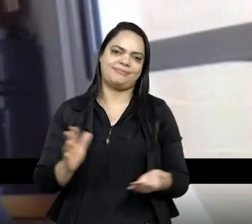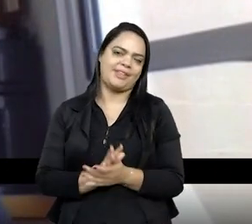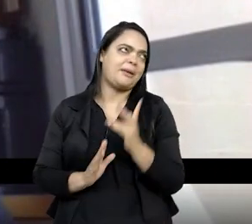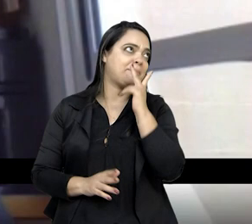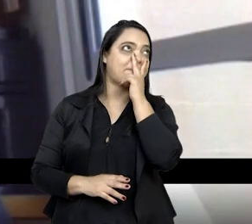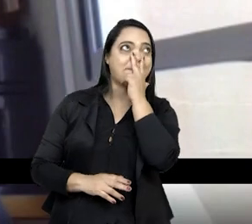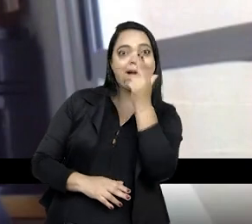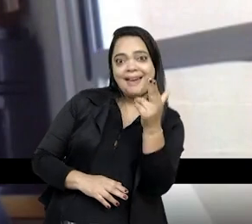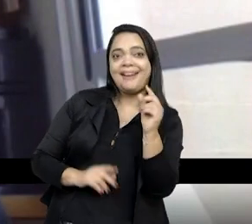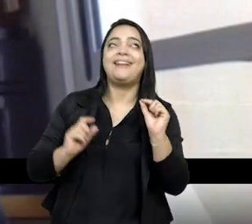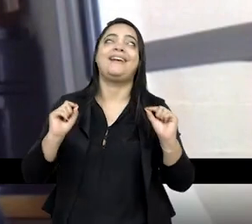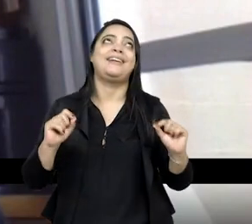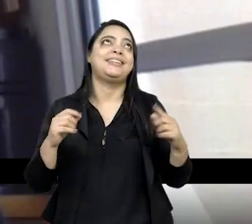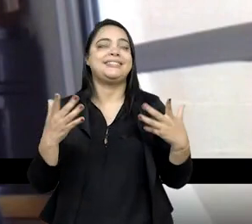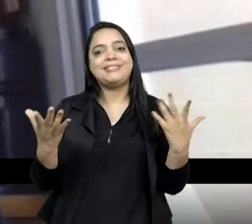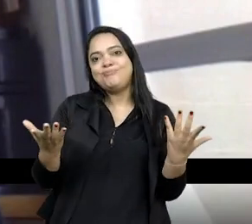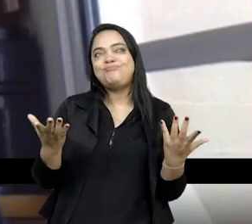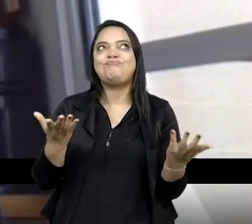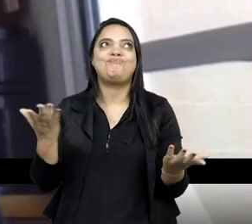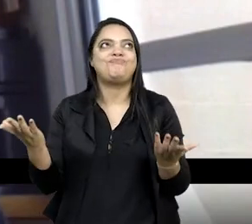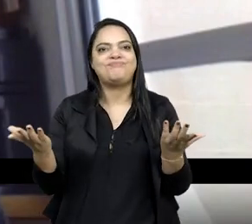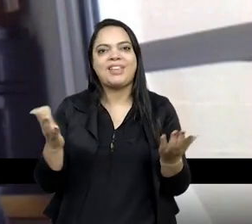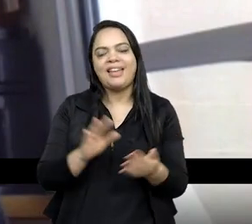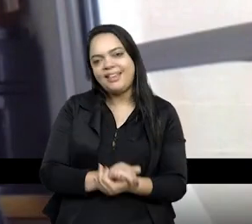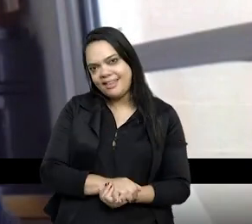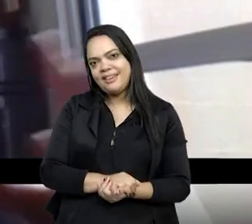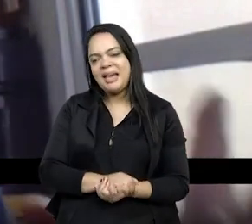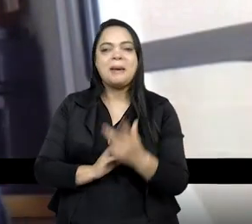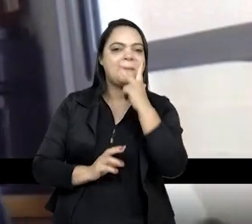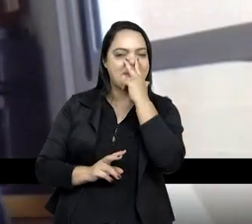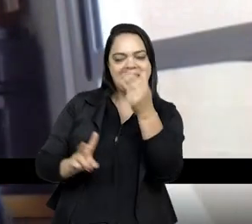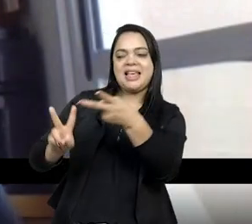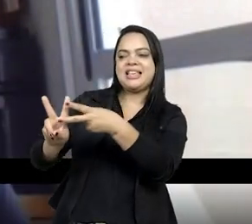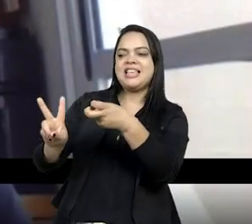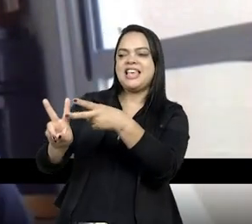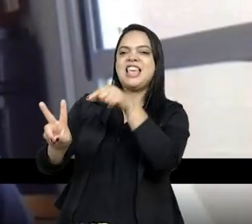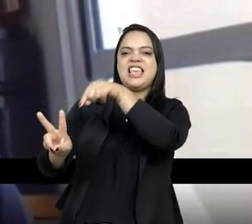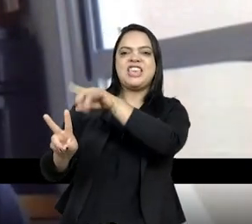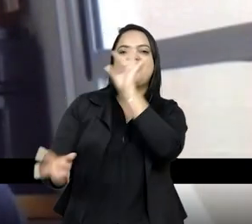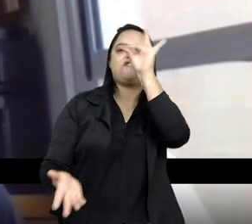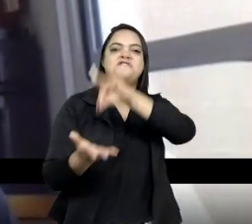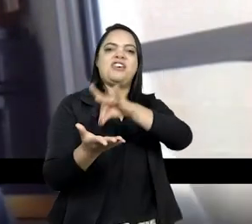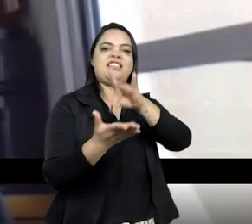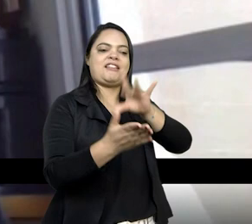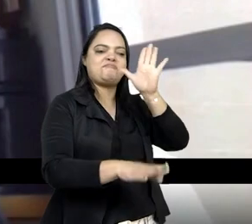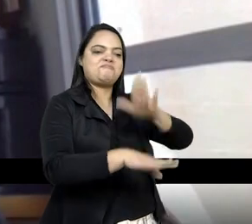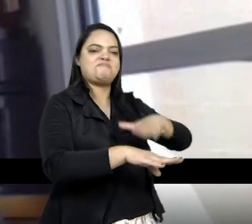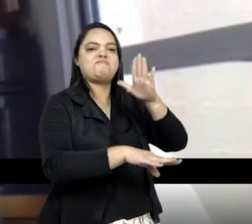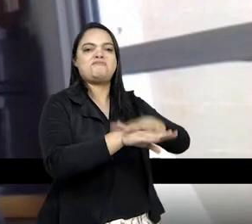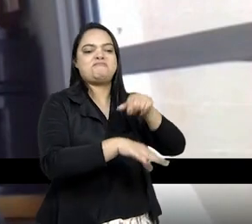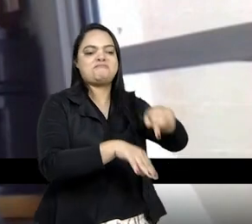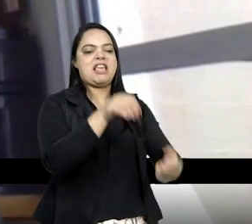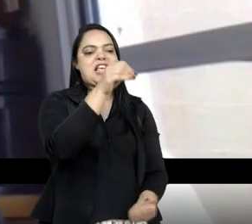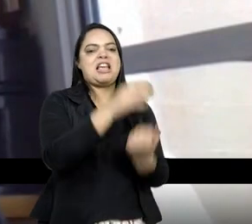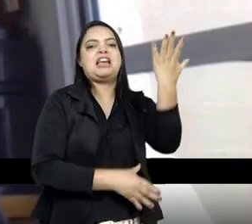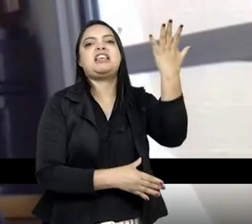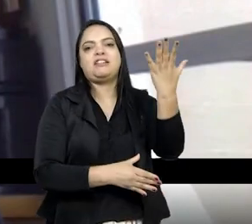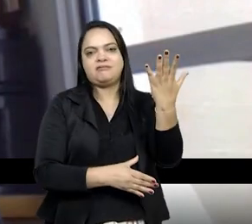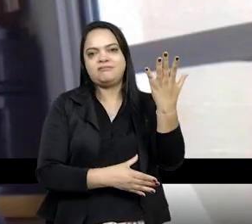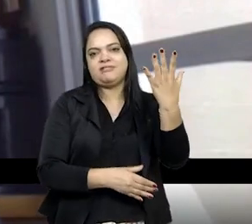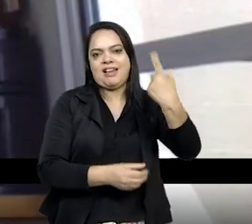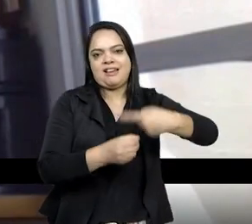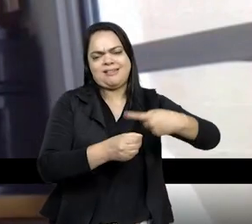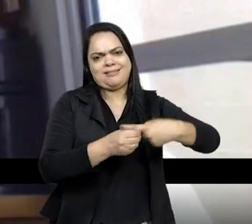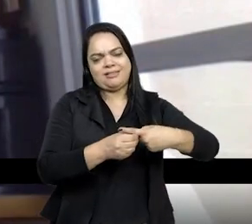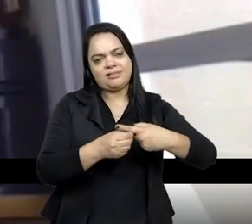se isso fosse, como é que eu vou dizer, os indígenas efetivamente estivessem constituindo a nação, né?